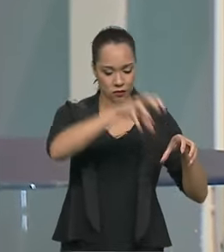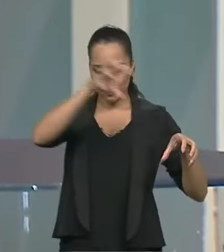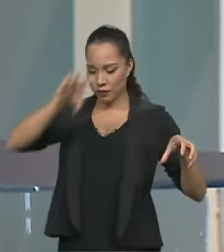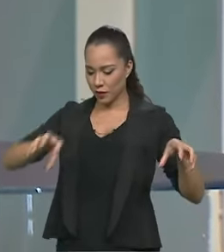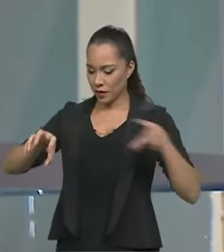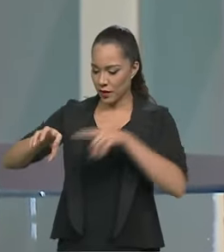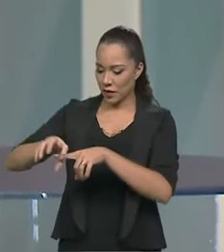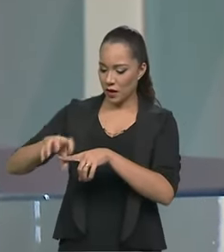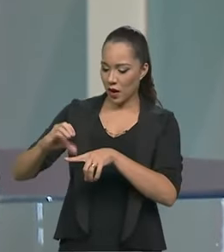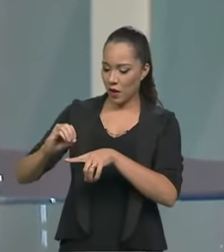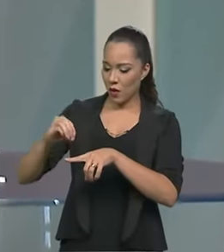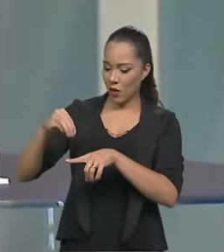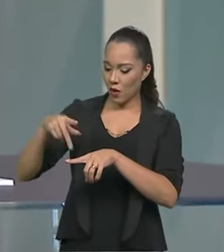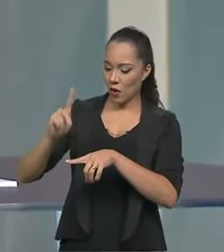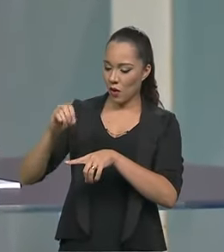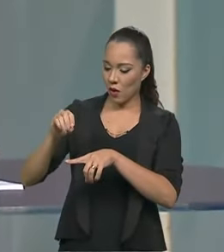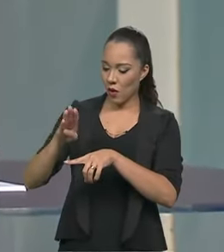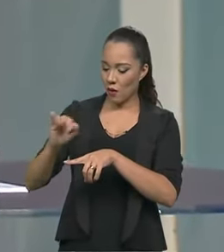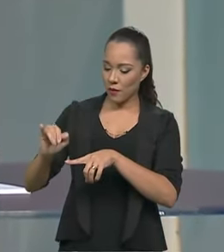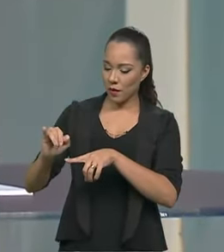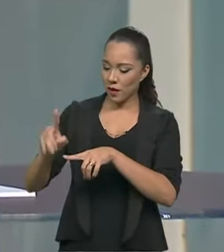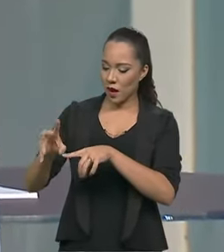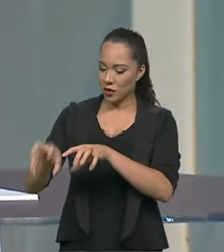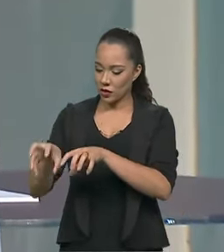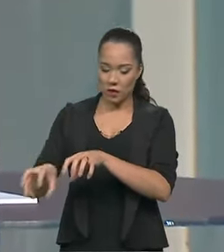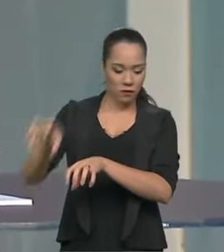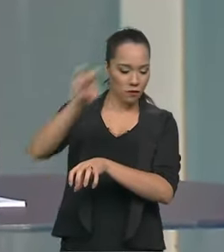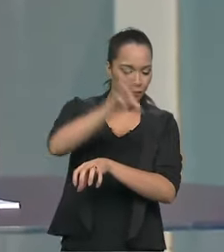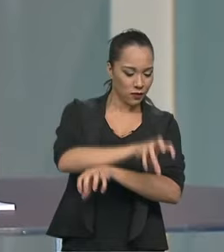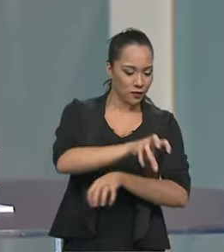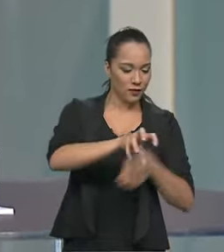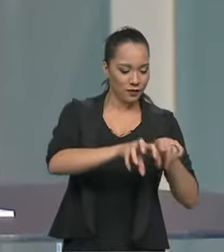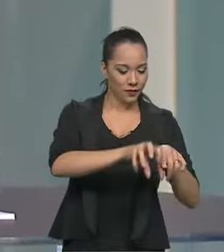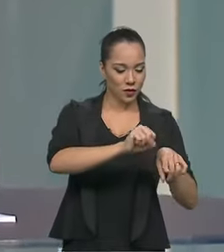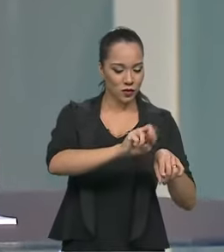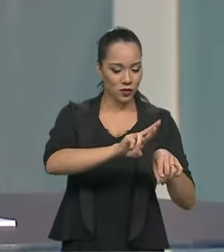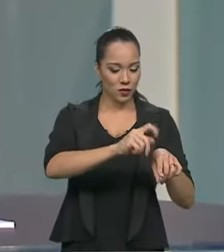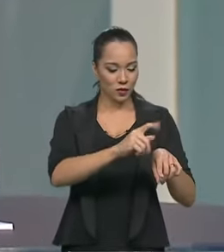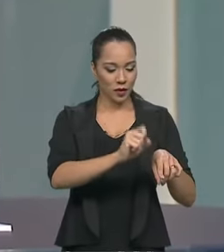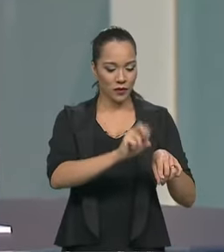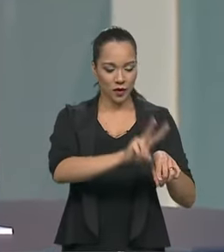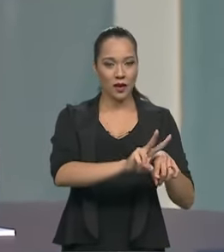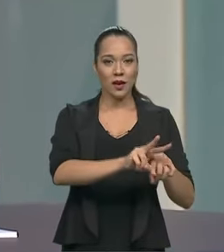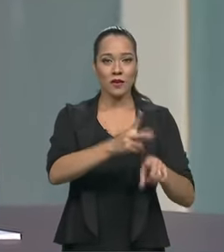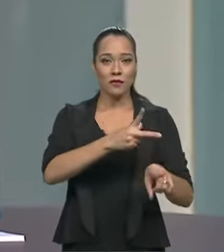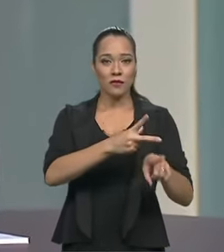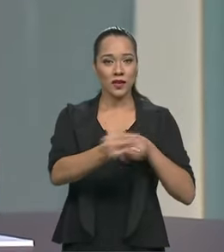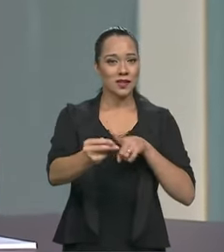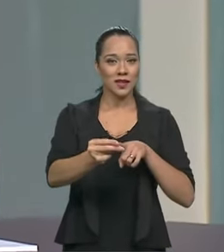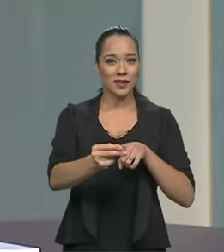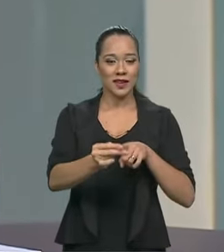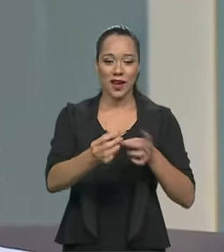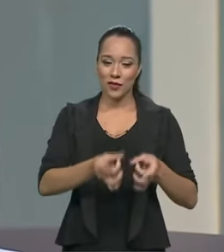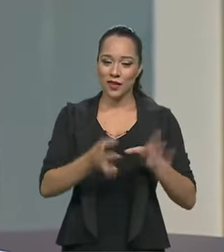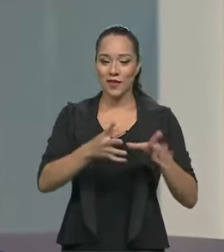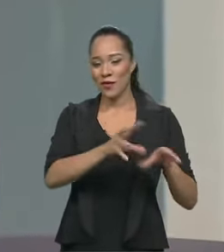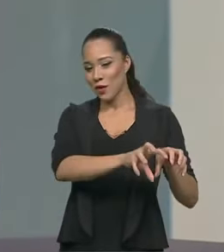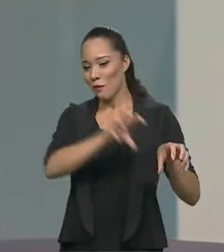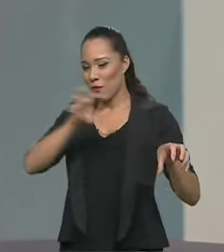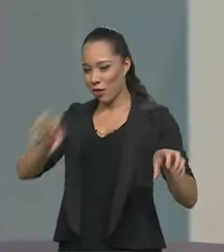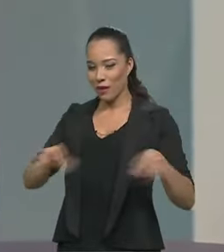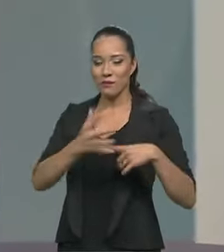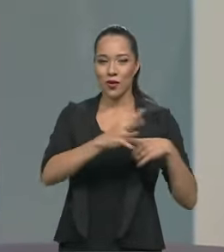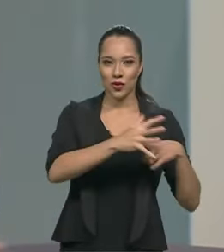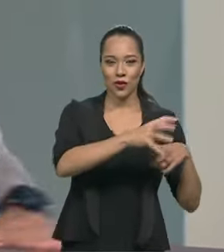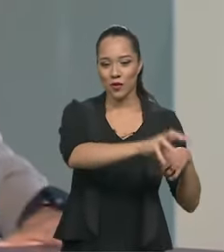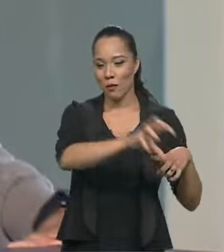na Kombi, cheguei em Cascavel, tirei o motor da Kombi, botei o Super V, ganhei a corrida, peguei o motor do Super V, botei na Kombi, voltei